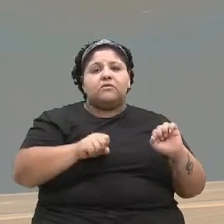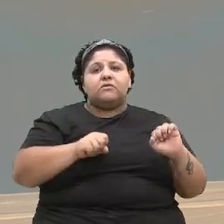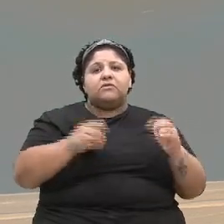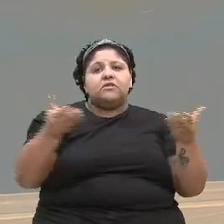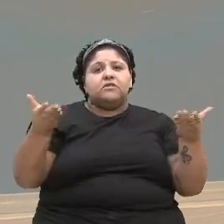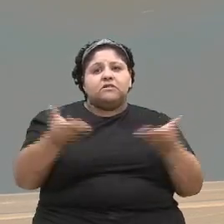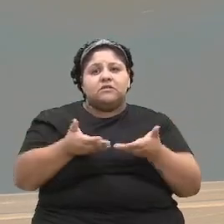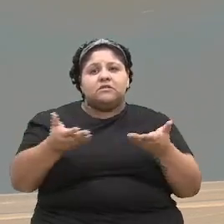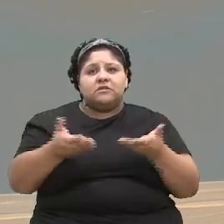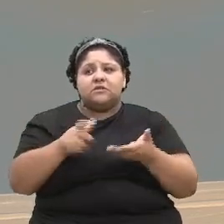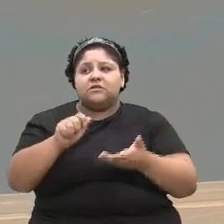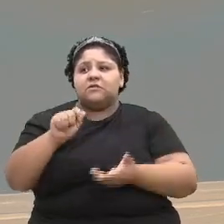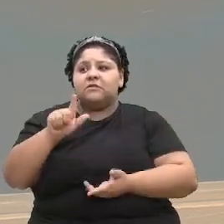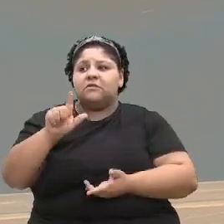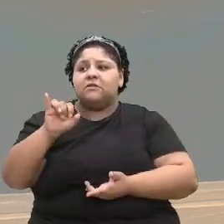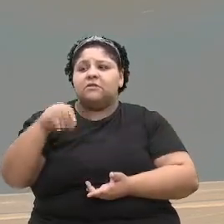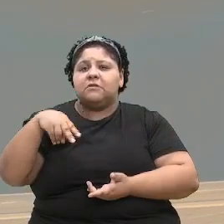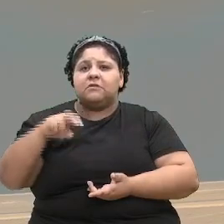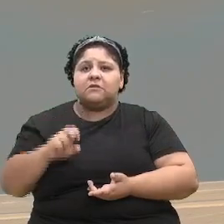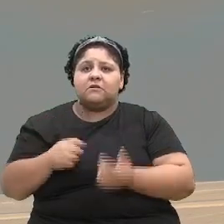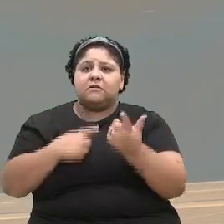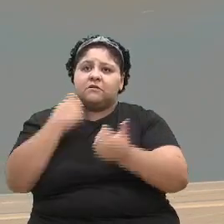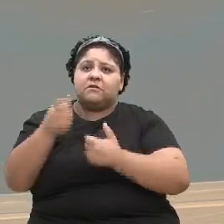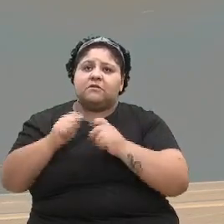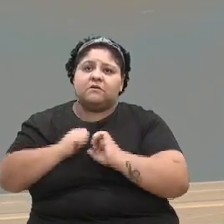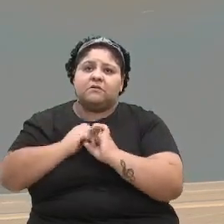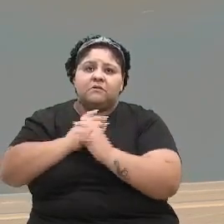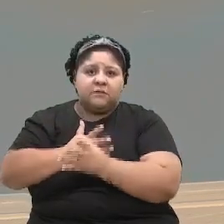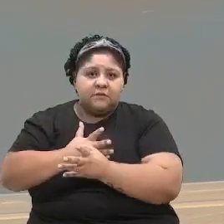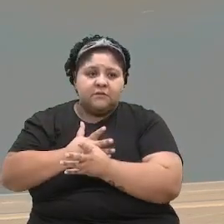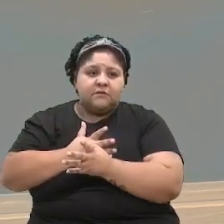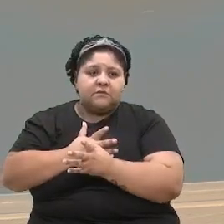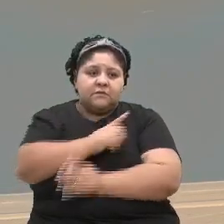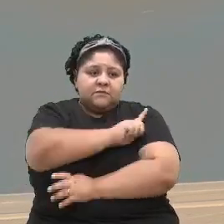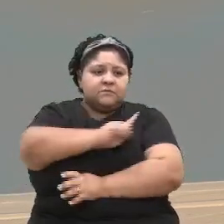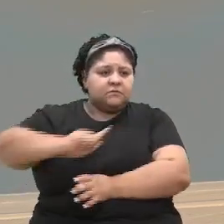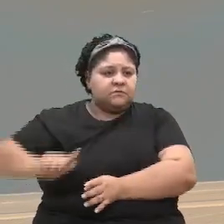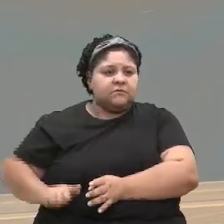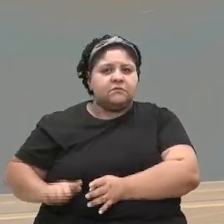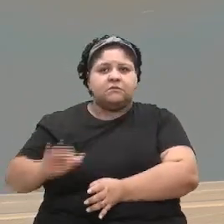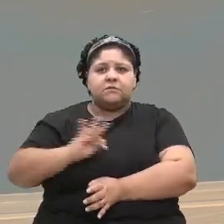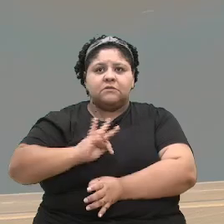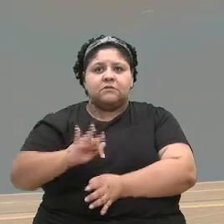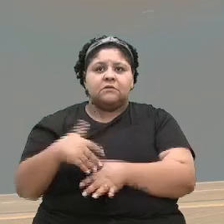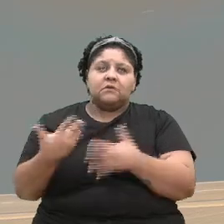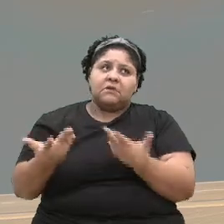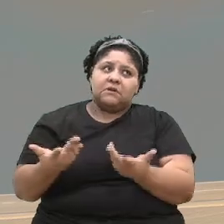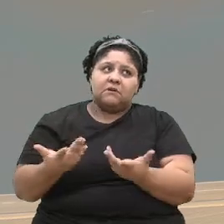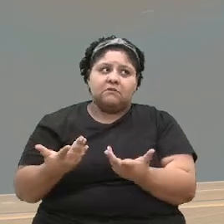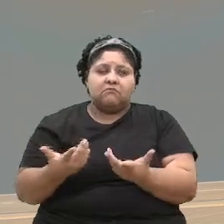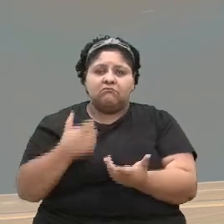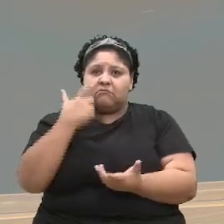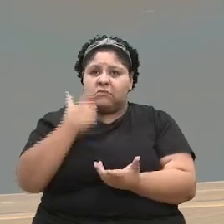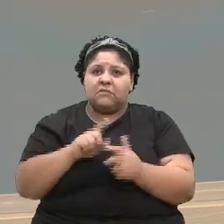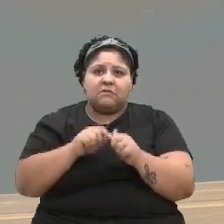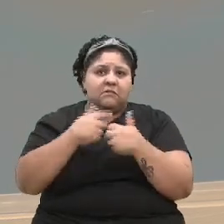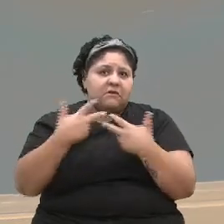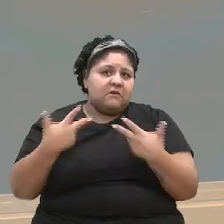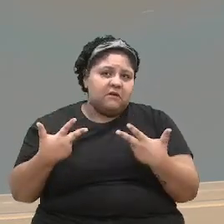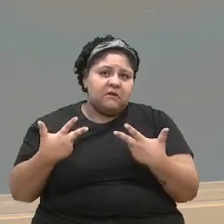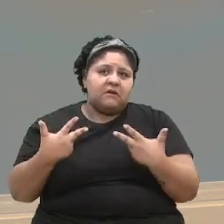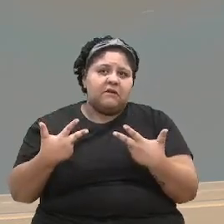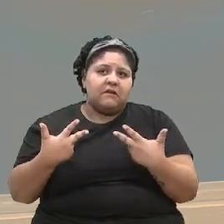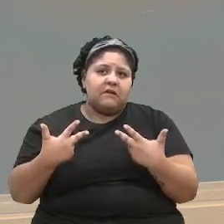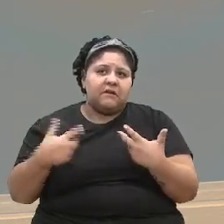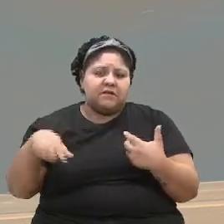comentado com a Aline também, algumas ações via o governo federal, talvez seja coisas até, acho que a gente precisa